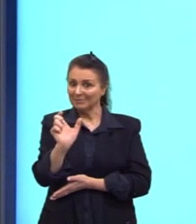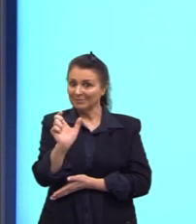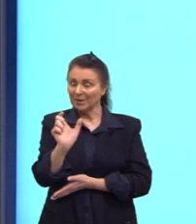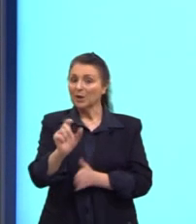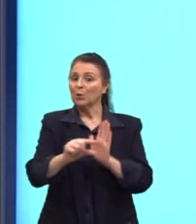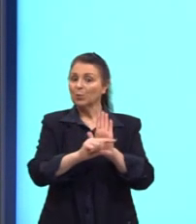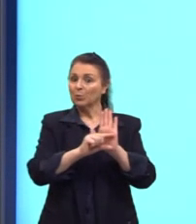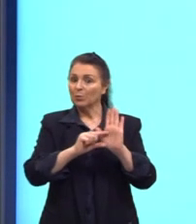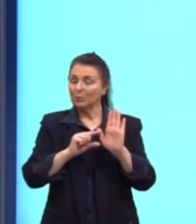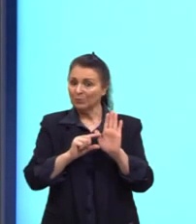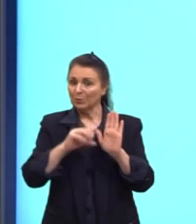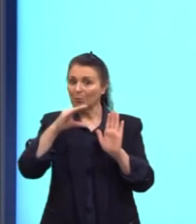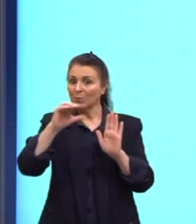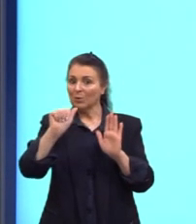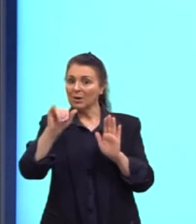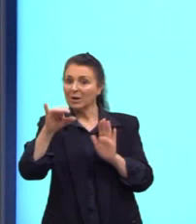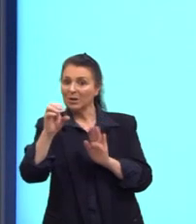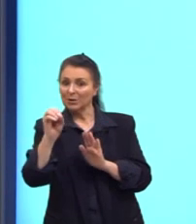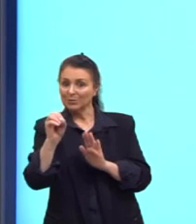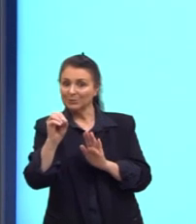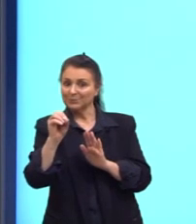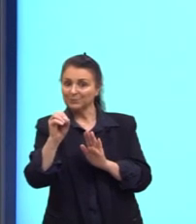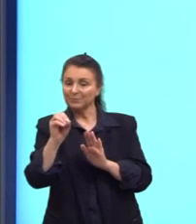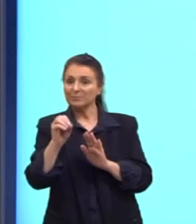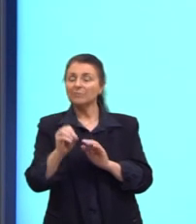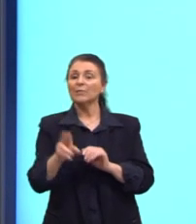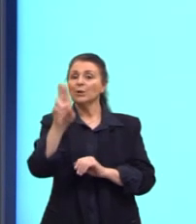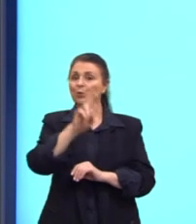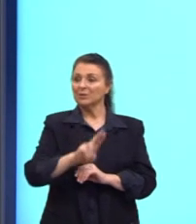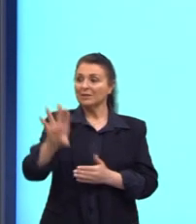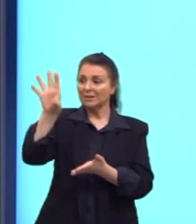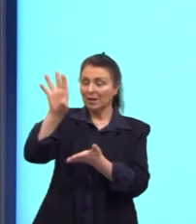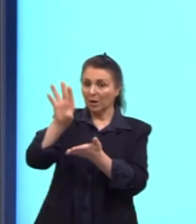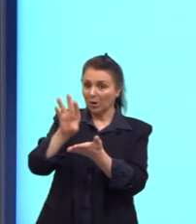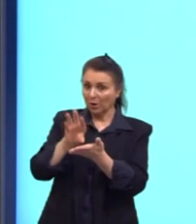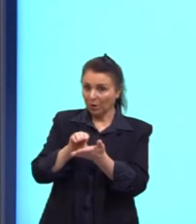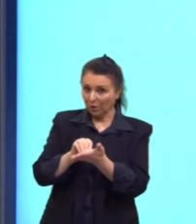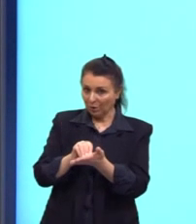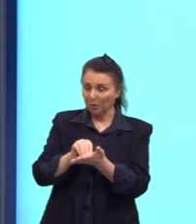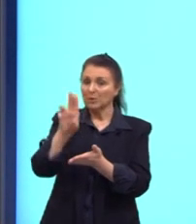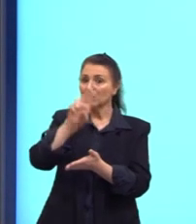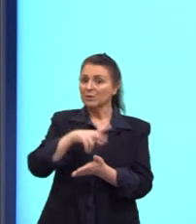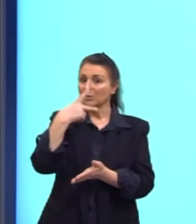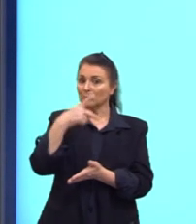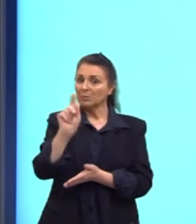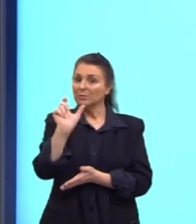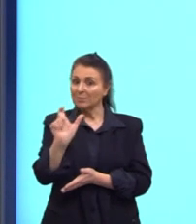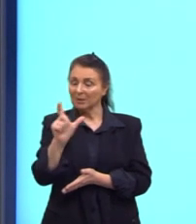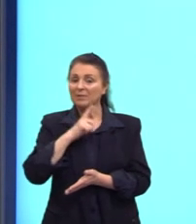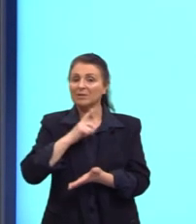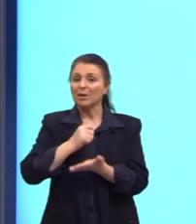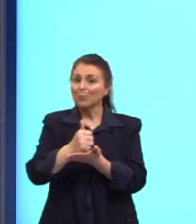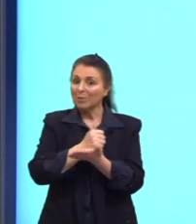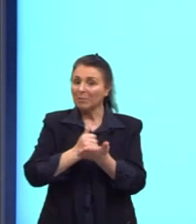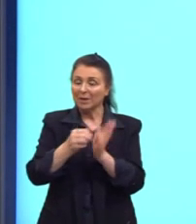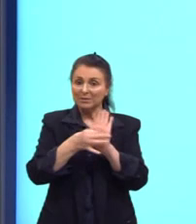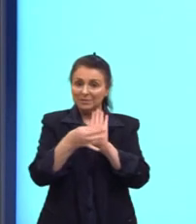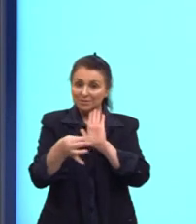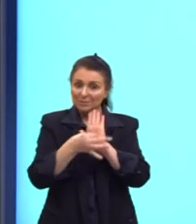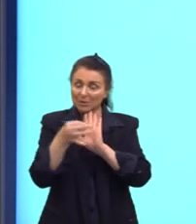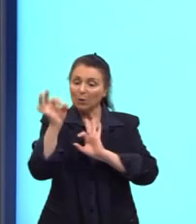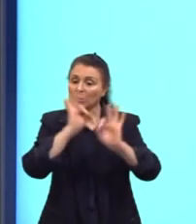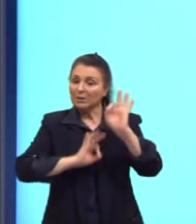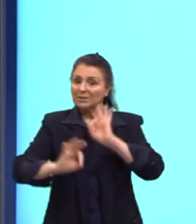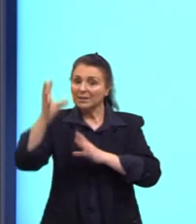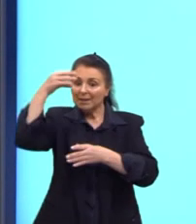paráfrase implícita, é que nós temos uma base de argumentação organizada dentro